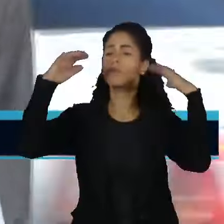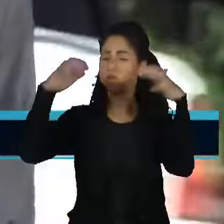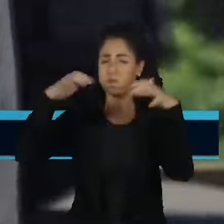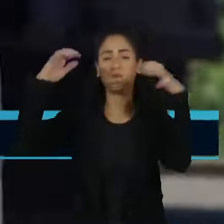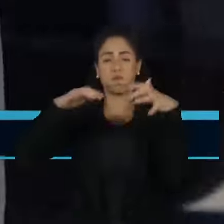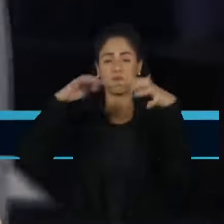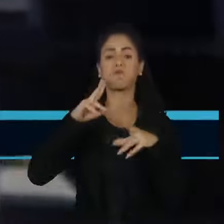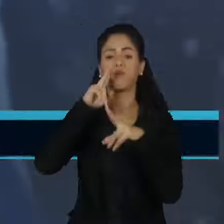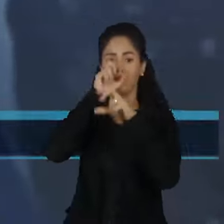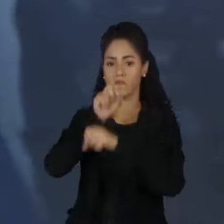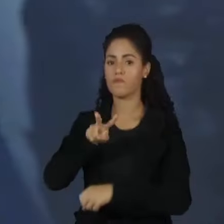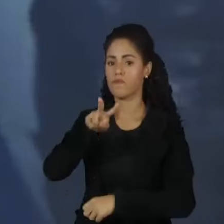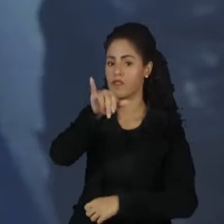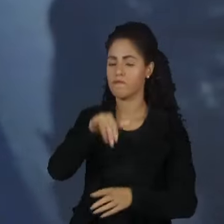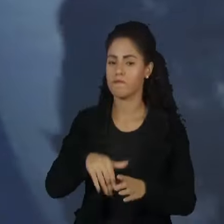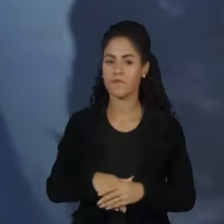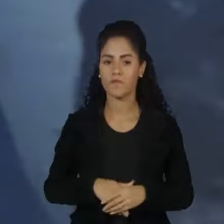forte.